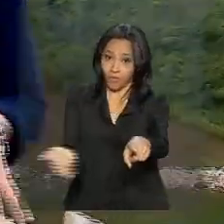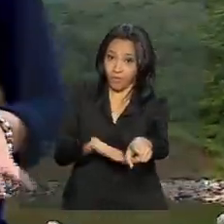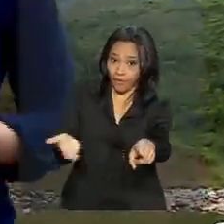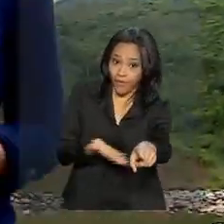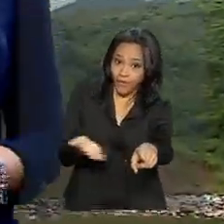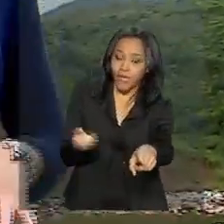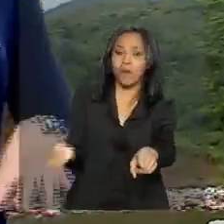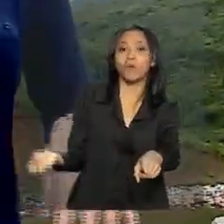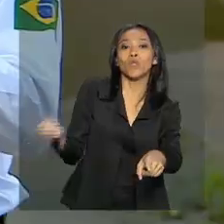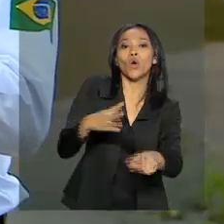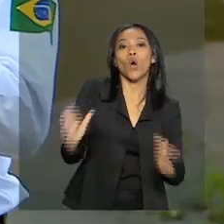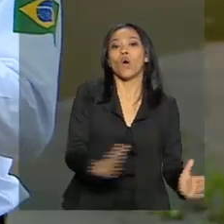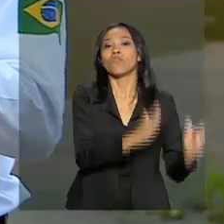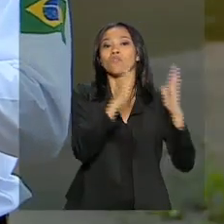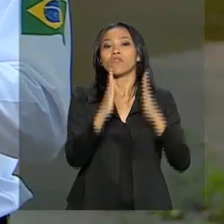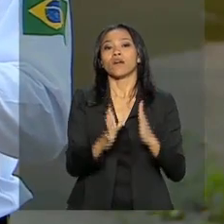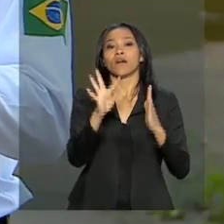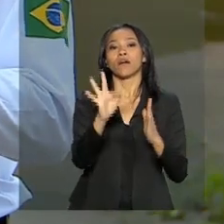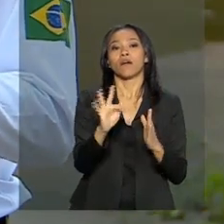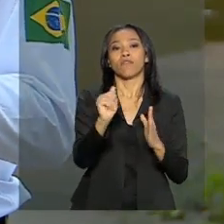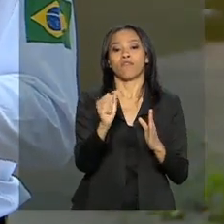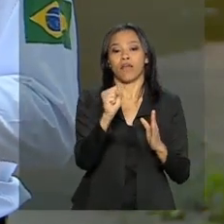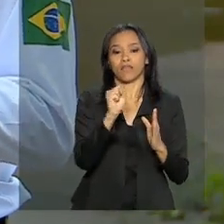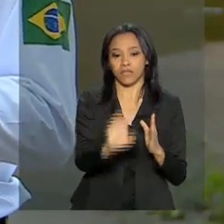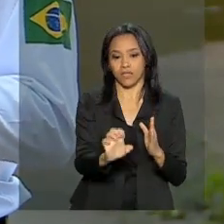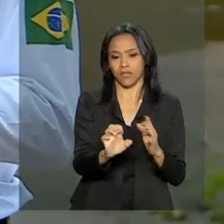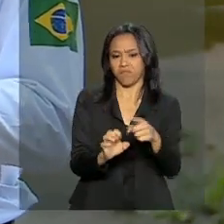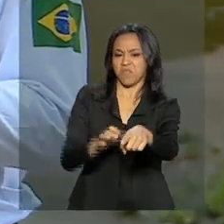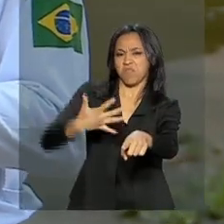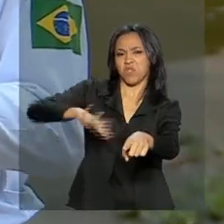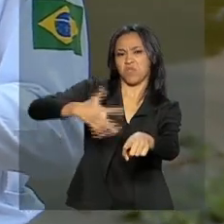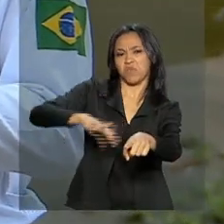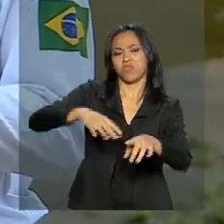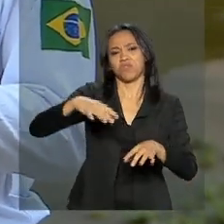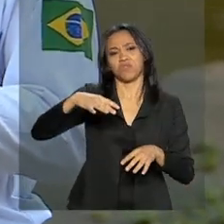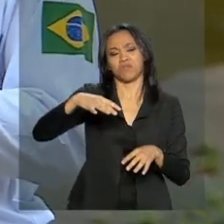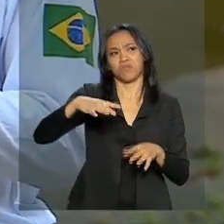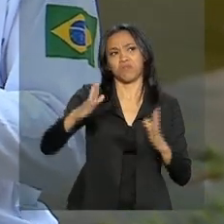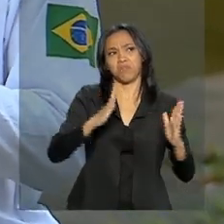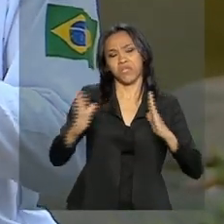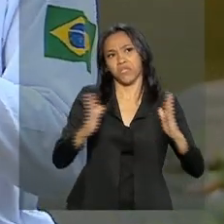entra em uma nova fase. Até meados do ano de 2016,